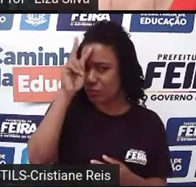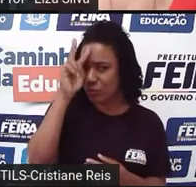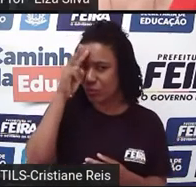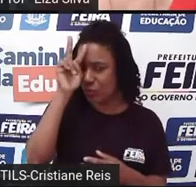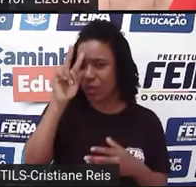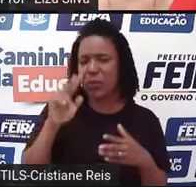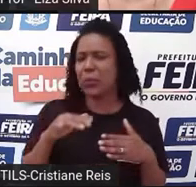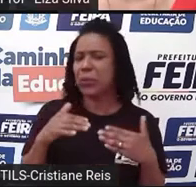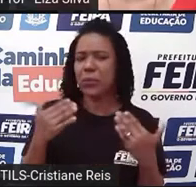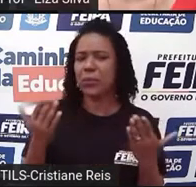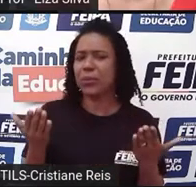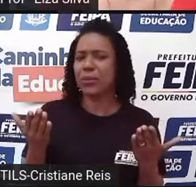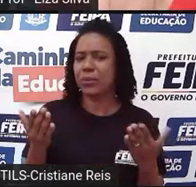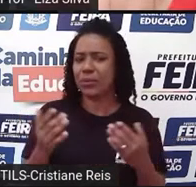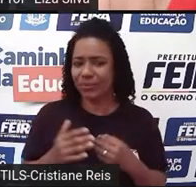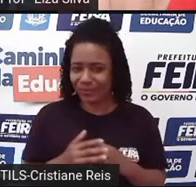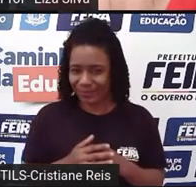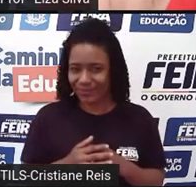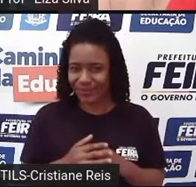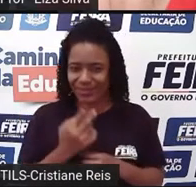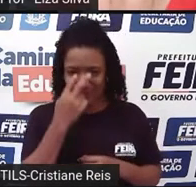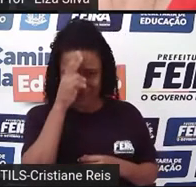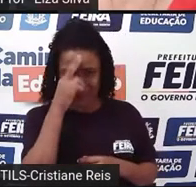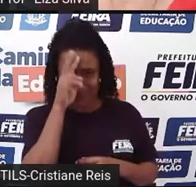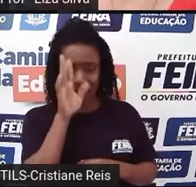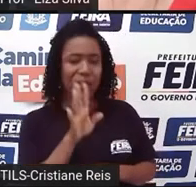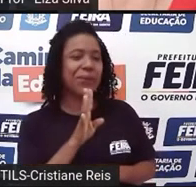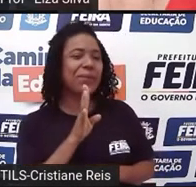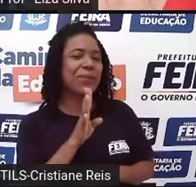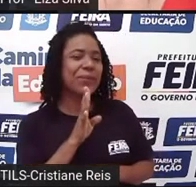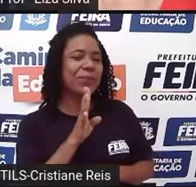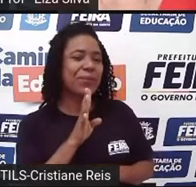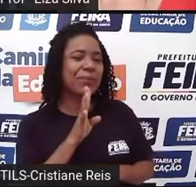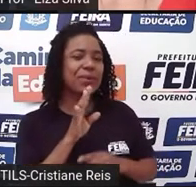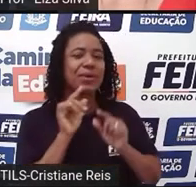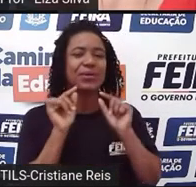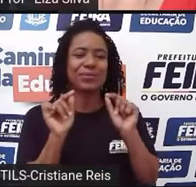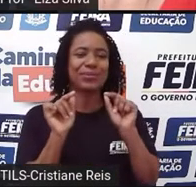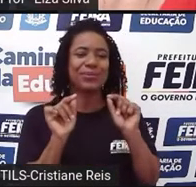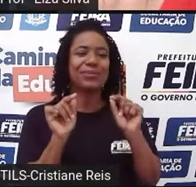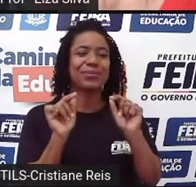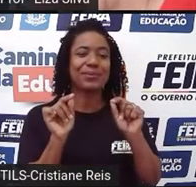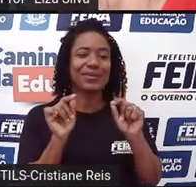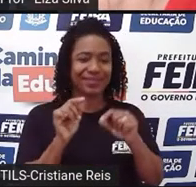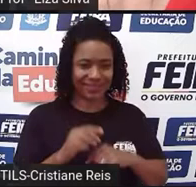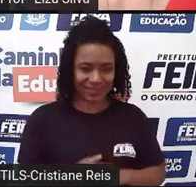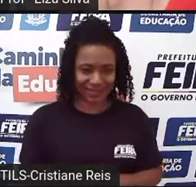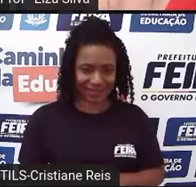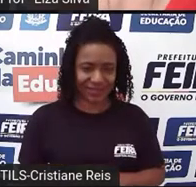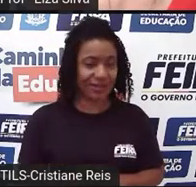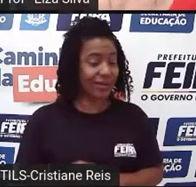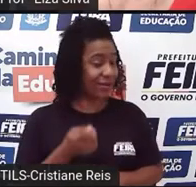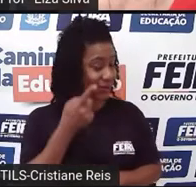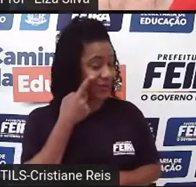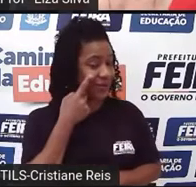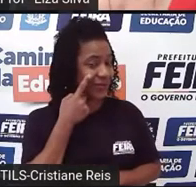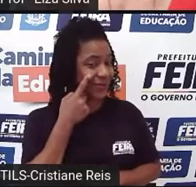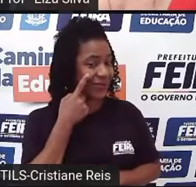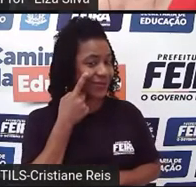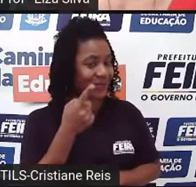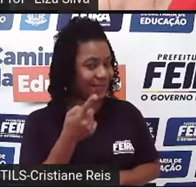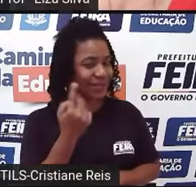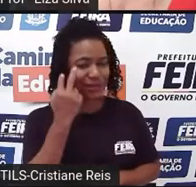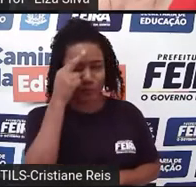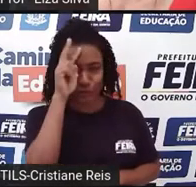vocês sabem dela, na verdade? E eu trago aqui algumas imagens para fazer com que a gente rememore essa